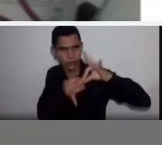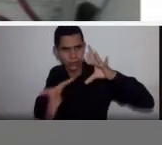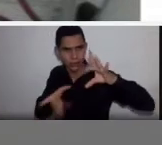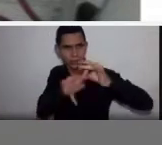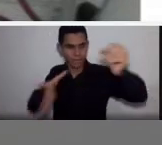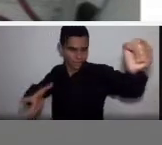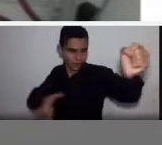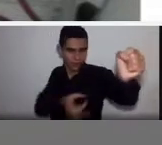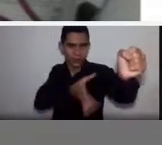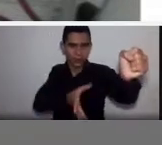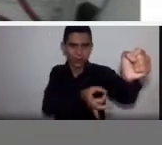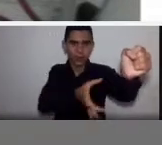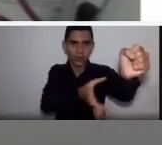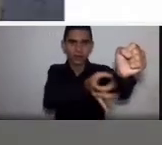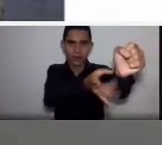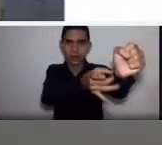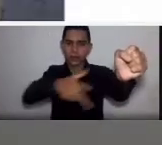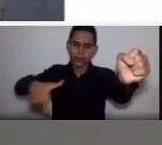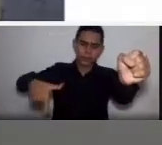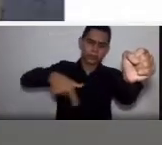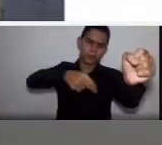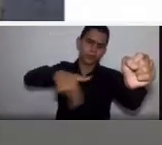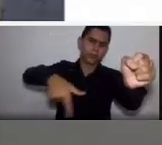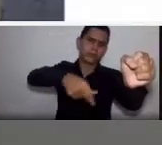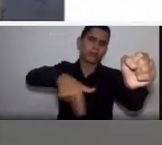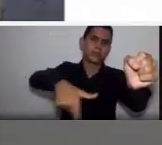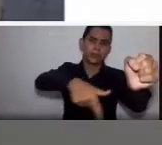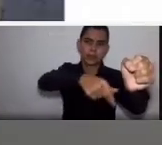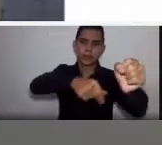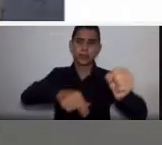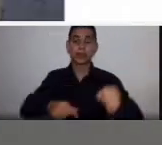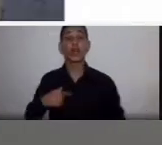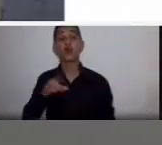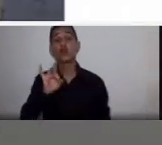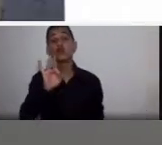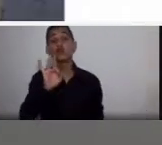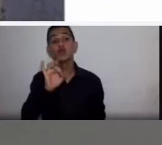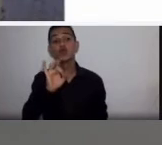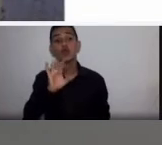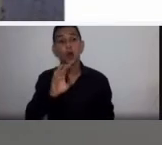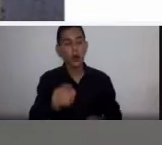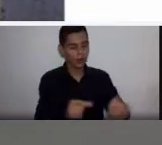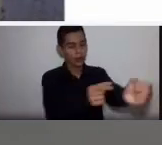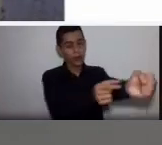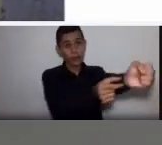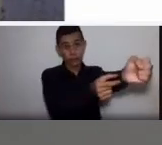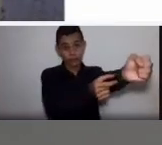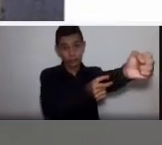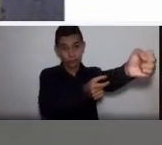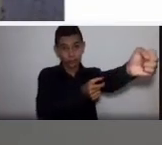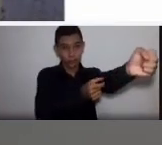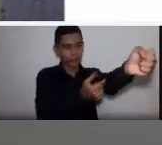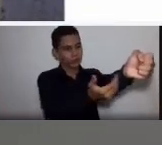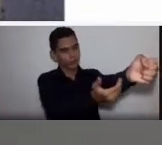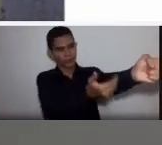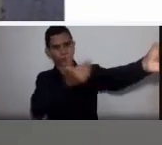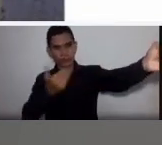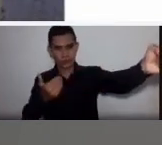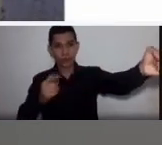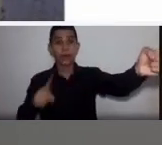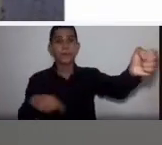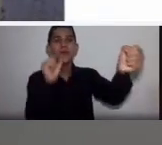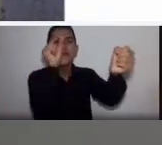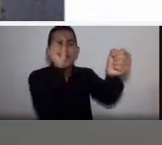O sangue fica conectado ao paciente, eu só tiro o sangue da artéria depois que eu conectei esse sangue na veia. E uma